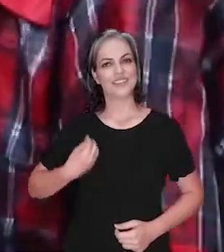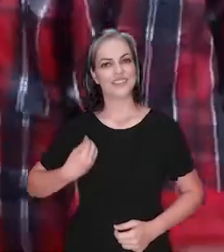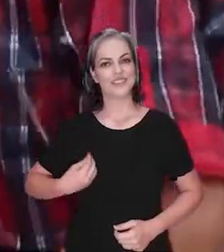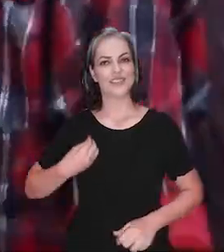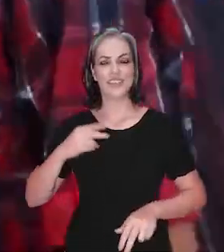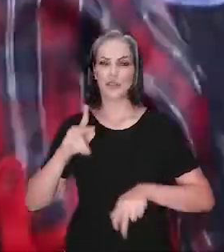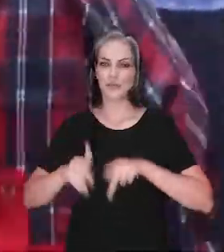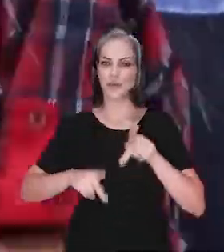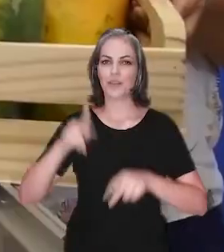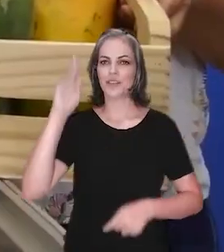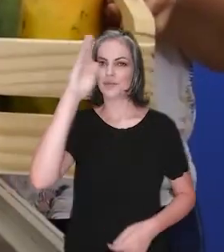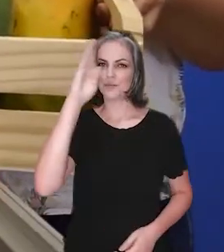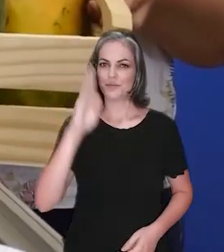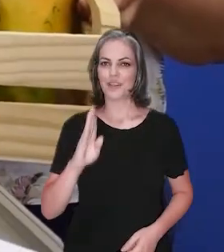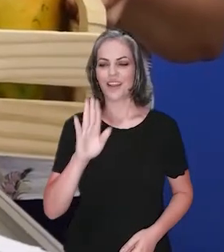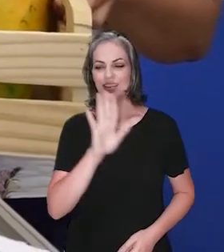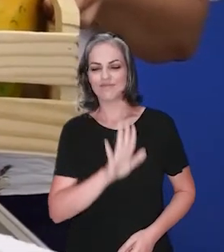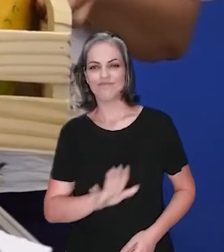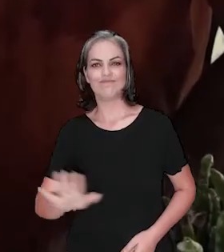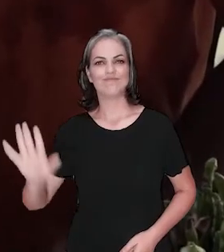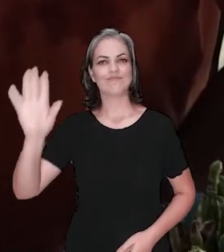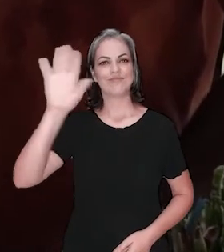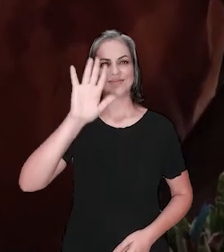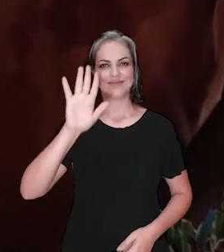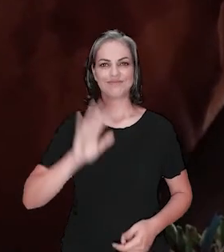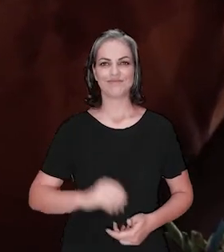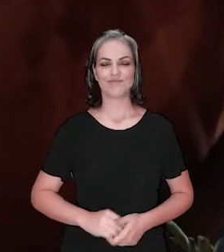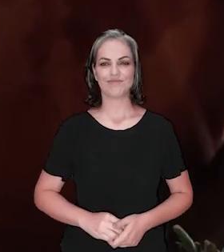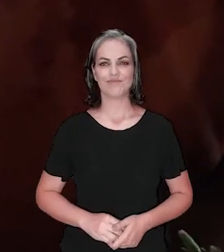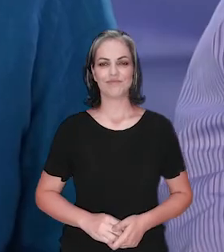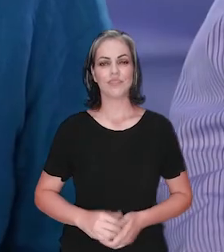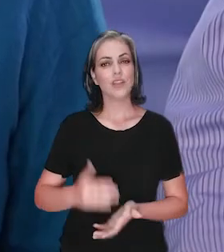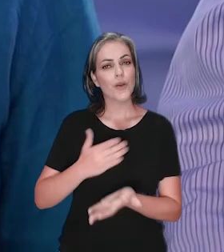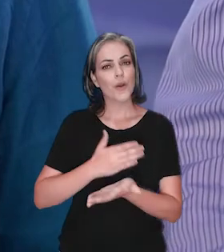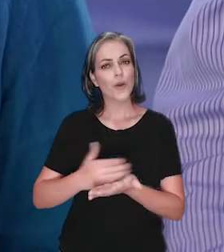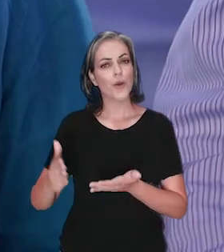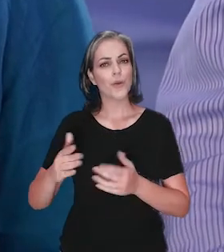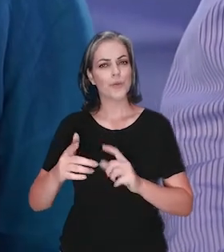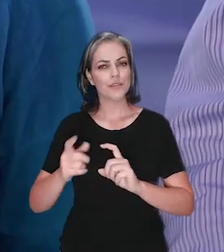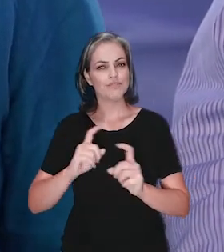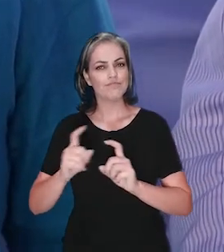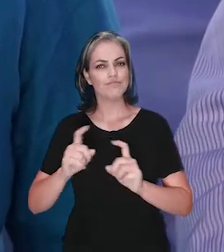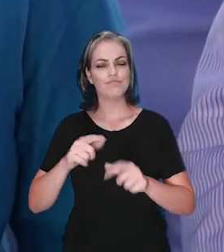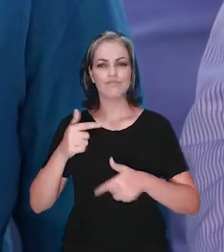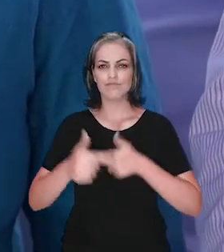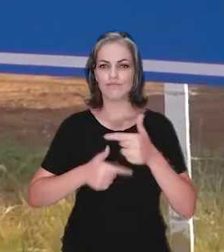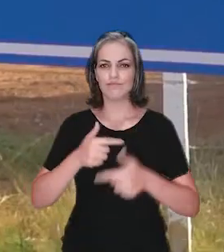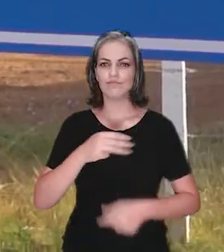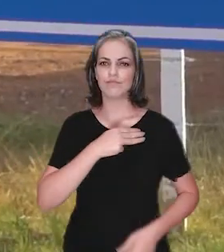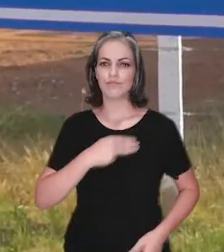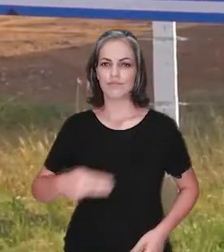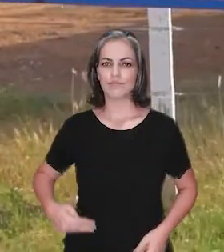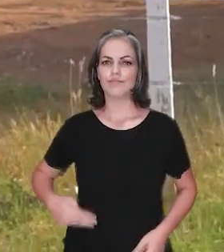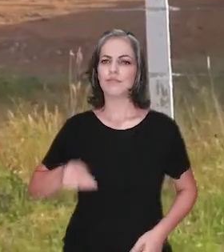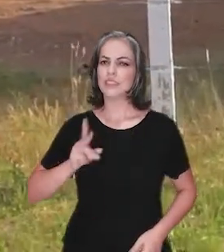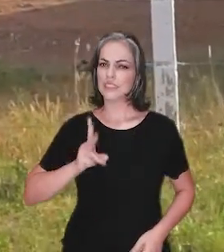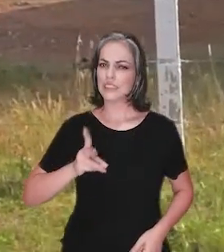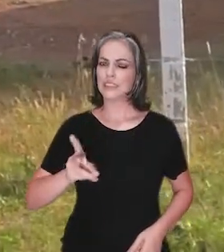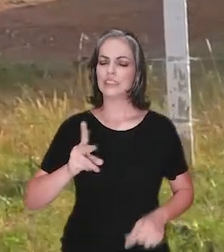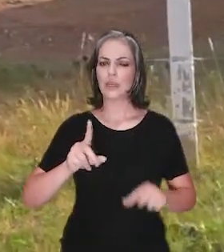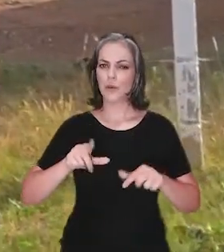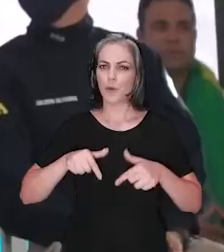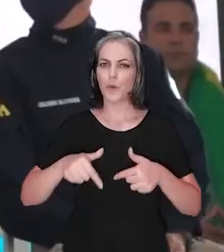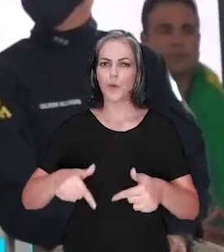aos cidadãos desse país espalhados de norte ao sul. Desde o início de sua gestão, Rogério sempre reforçou a